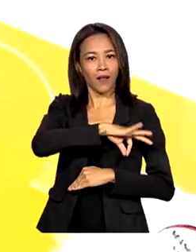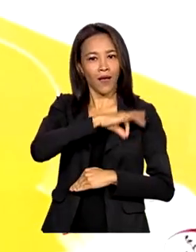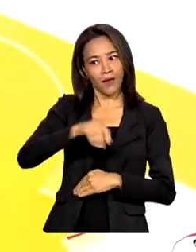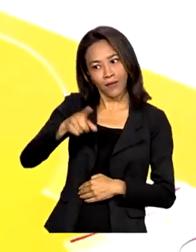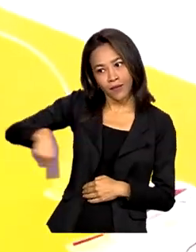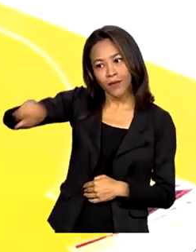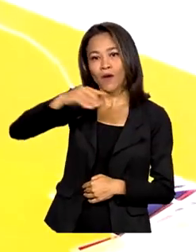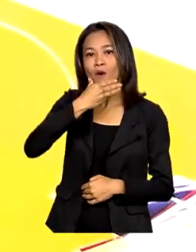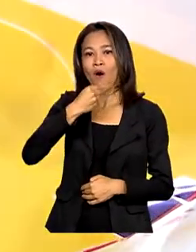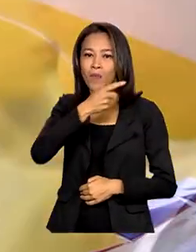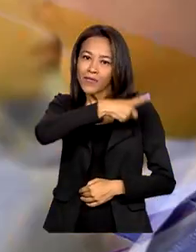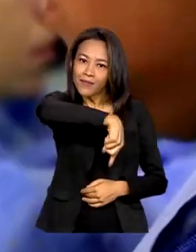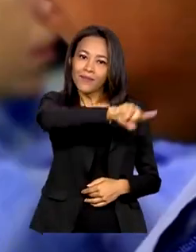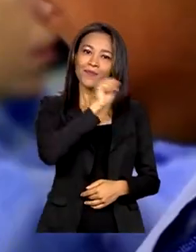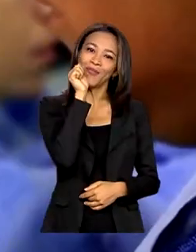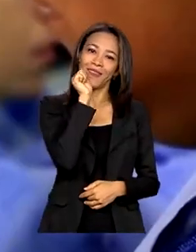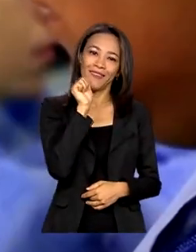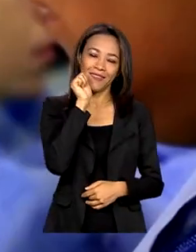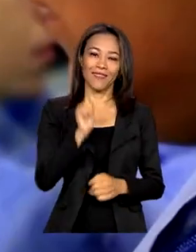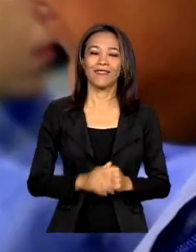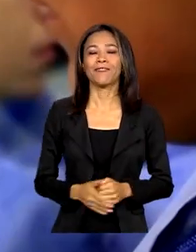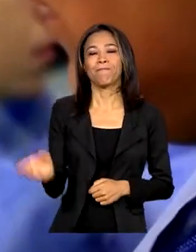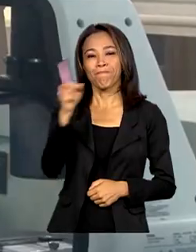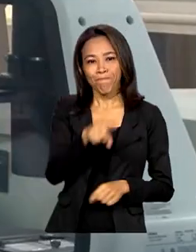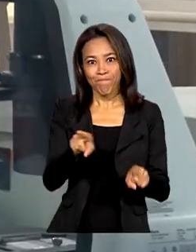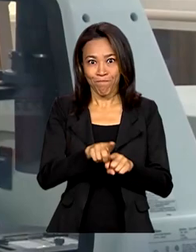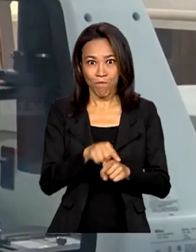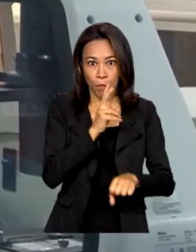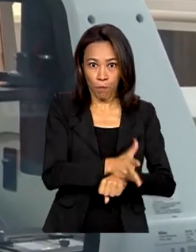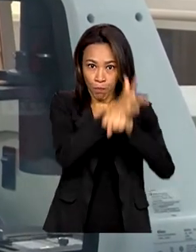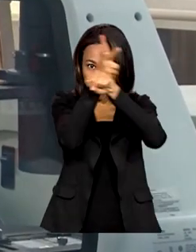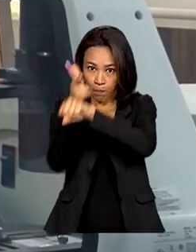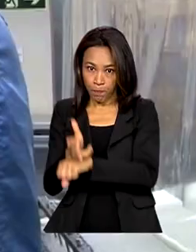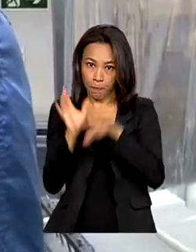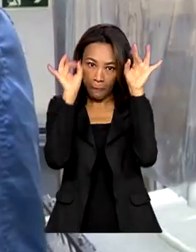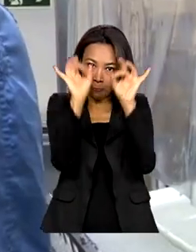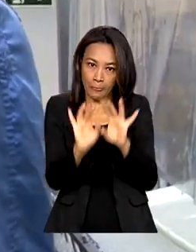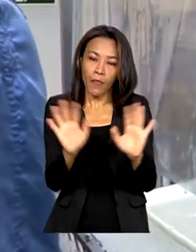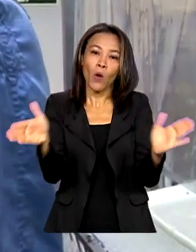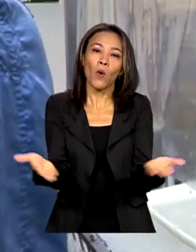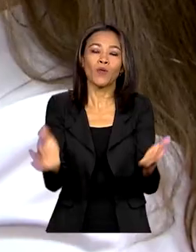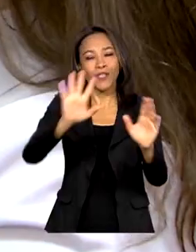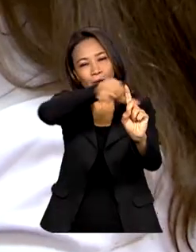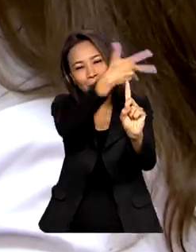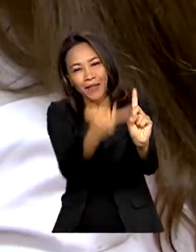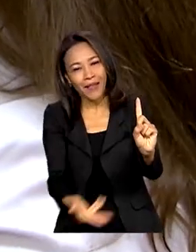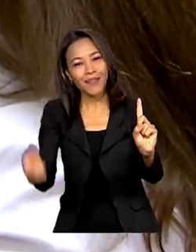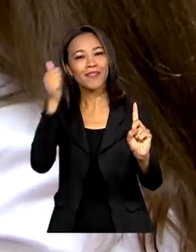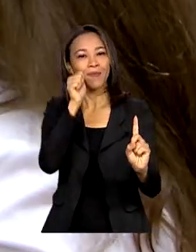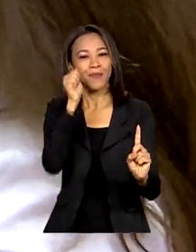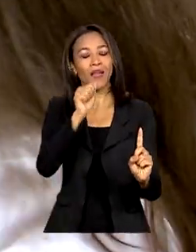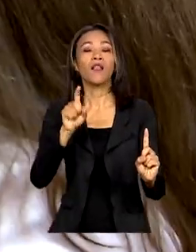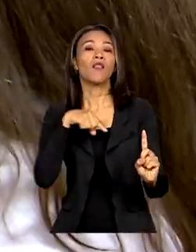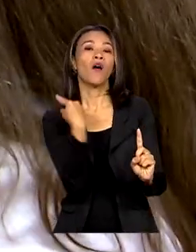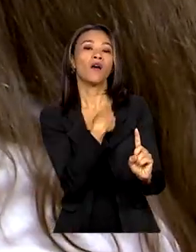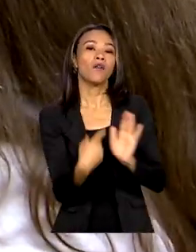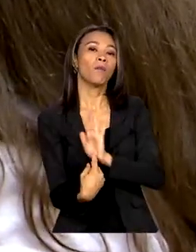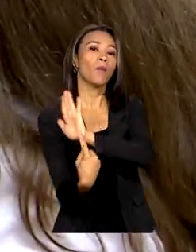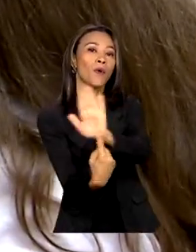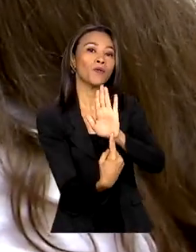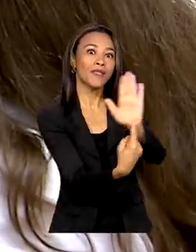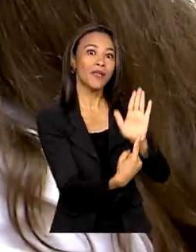homens e mulheres. E na reportagem especial de hoje, em homenagem a elas, nós vamos mostrar a